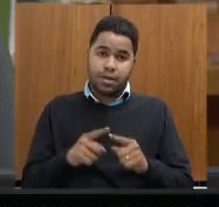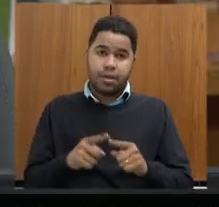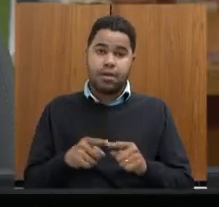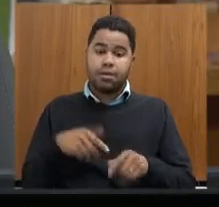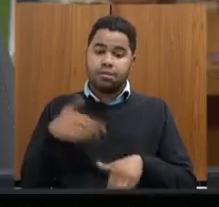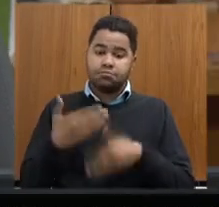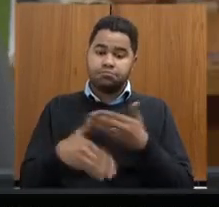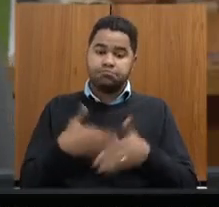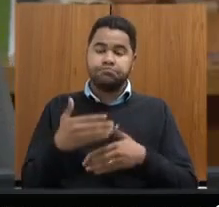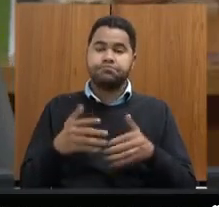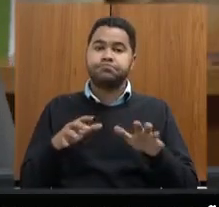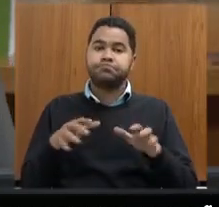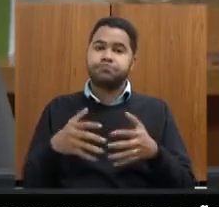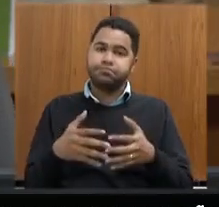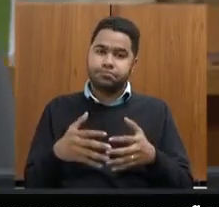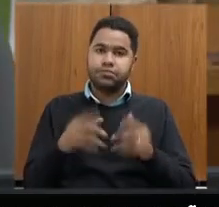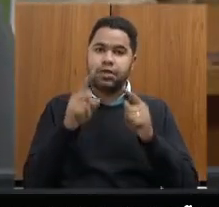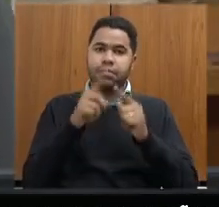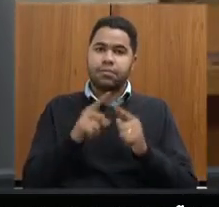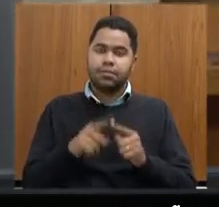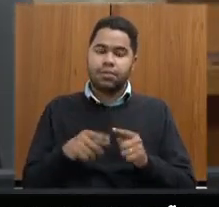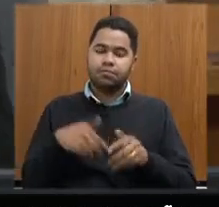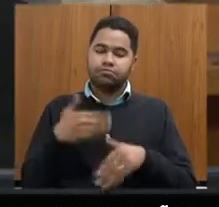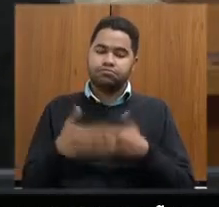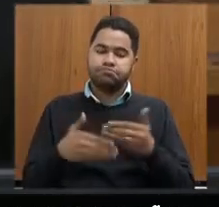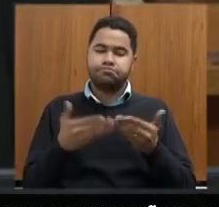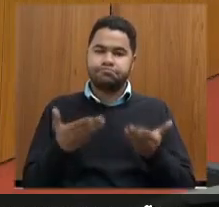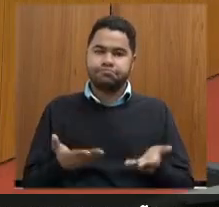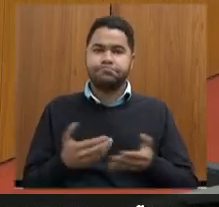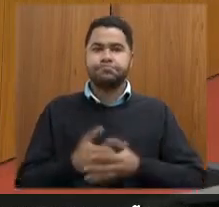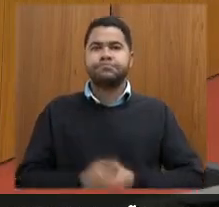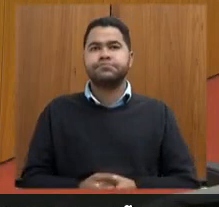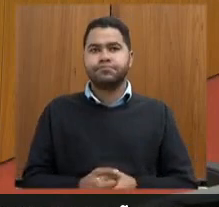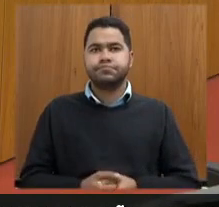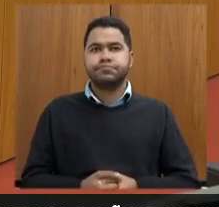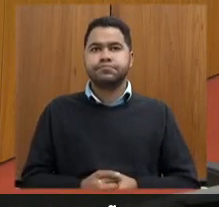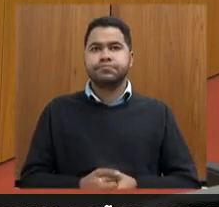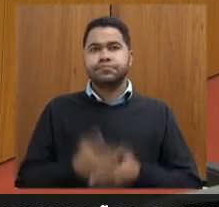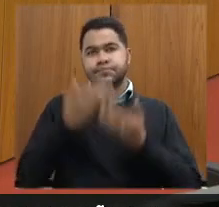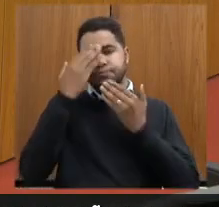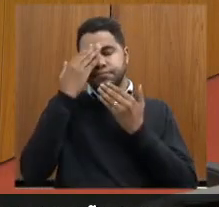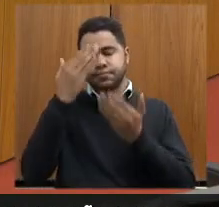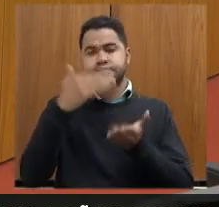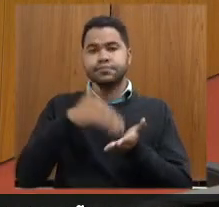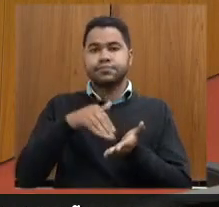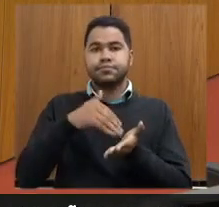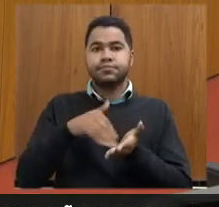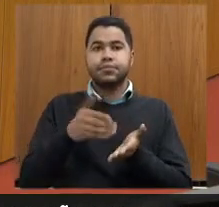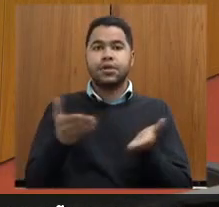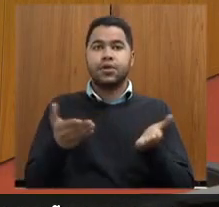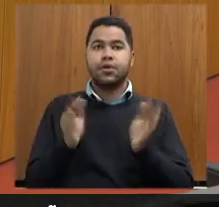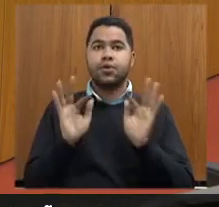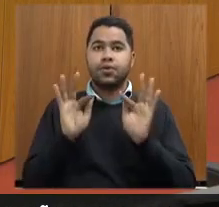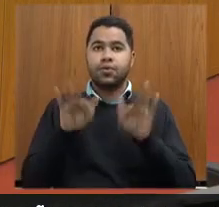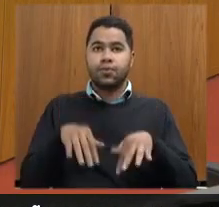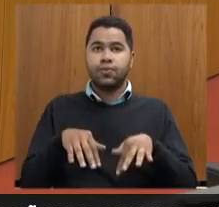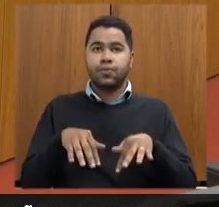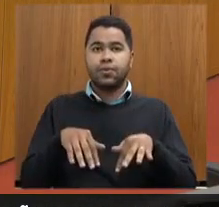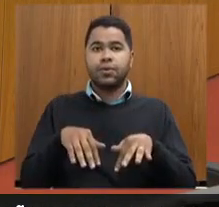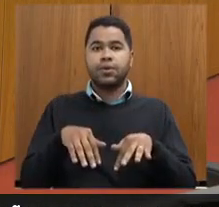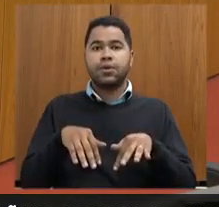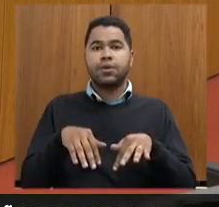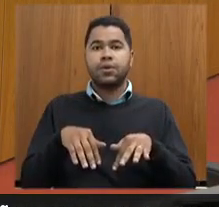executado pela equipe técnica servidores de carreira dessa secretaria muito obrigado secretária estamos ao final dessa